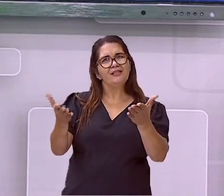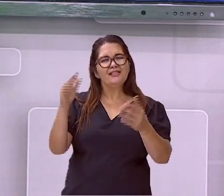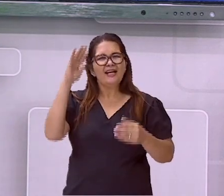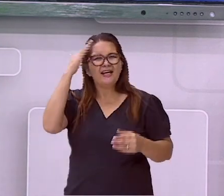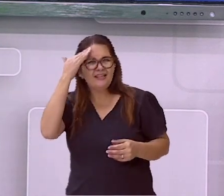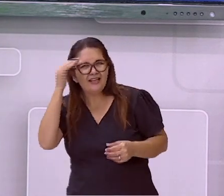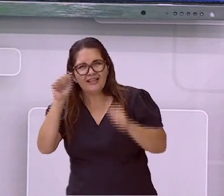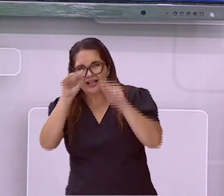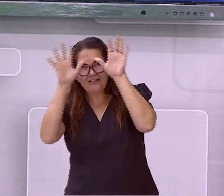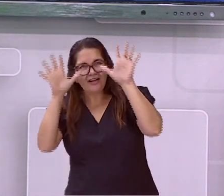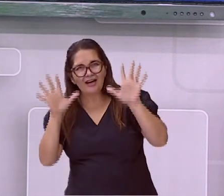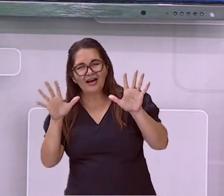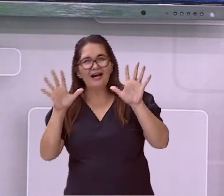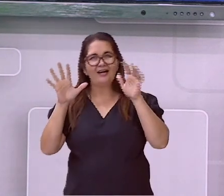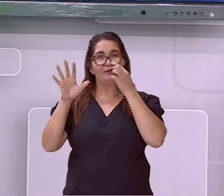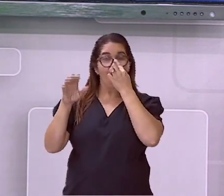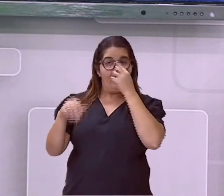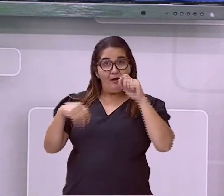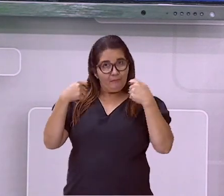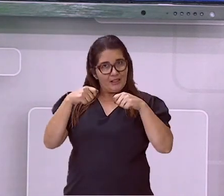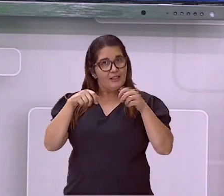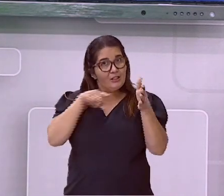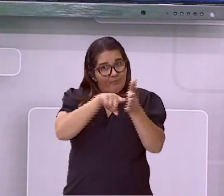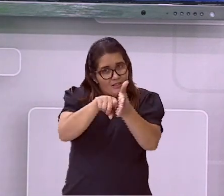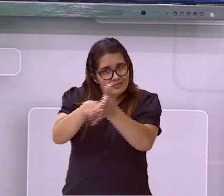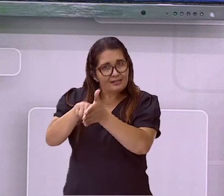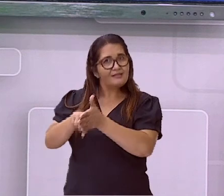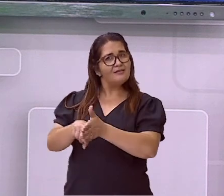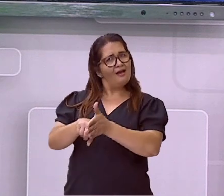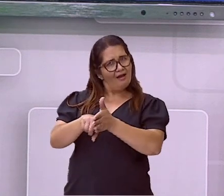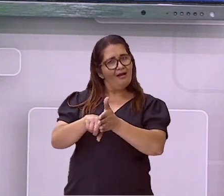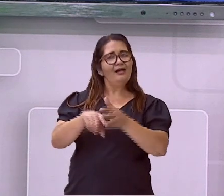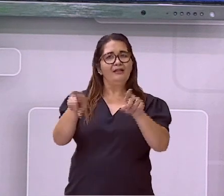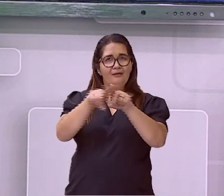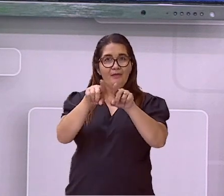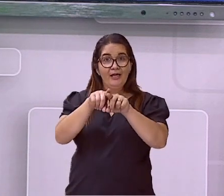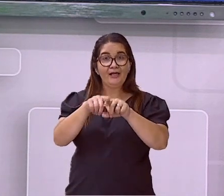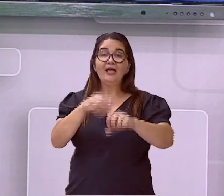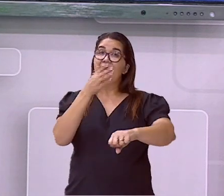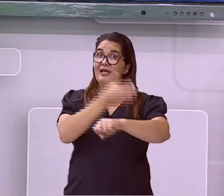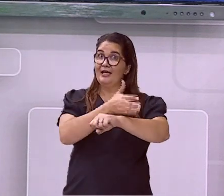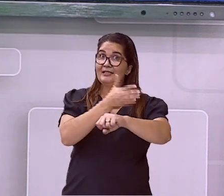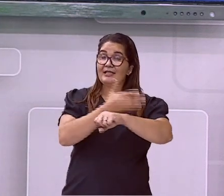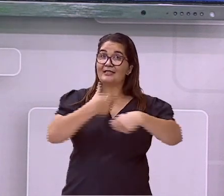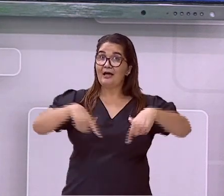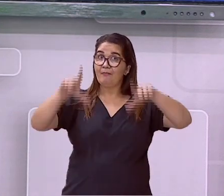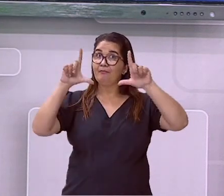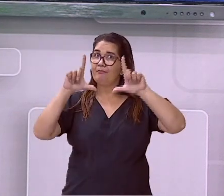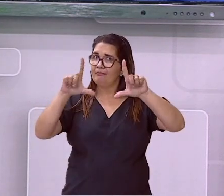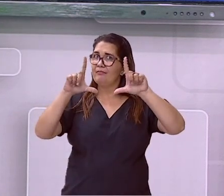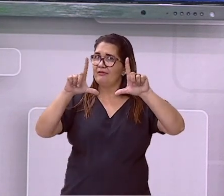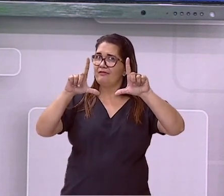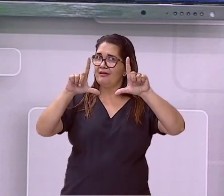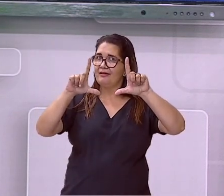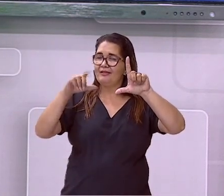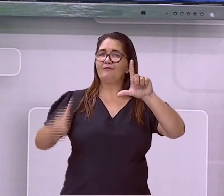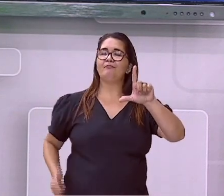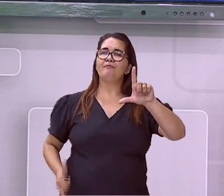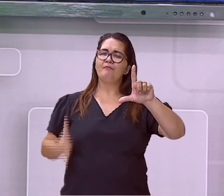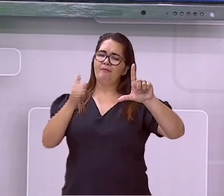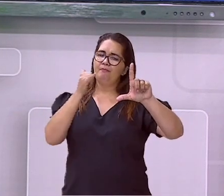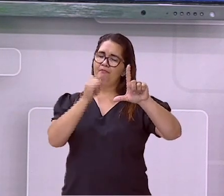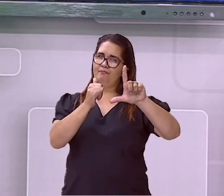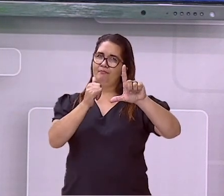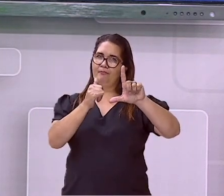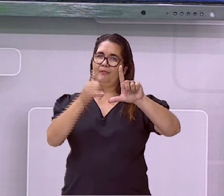procurar mais a fundo e também acessar nossas atividades na plataforma SMEDGV. Aponte a câmera do seu celular na